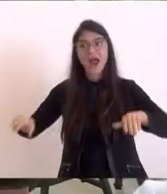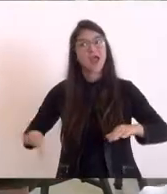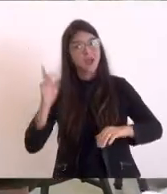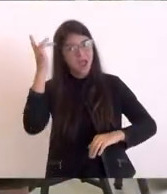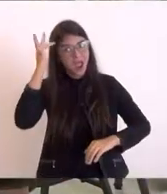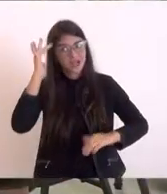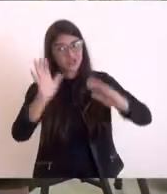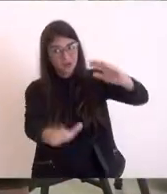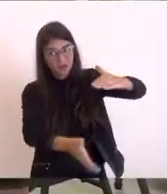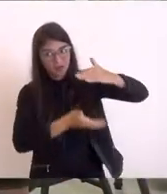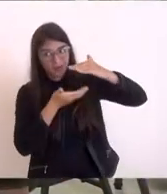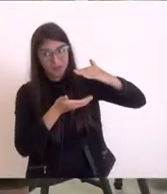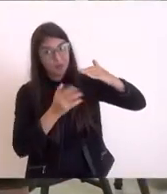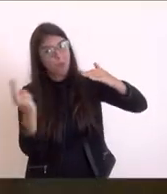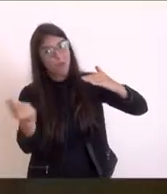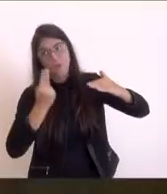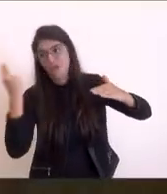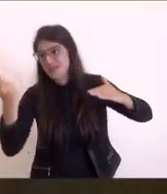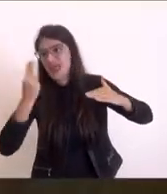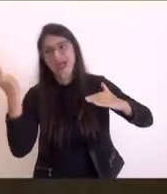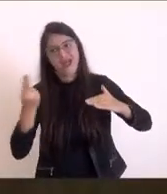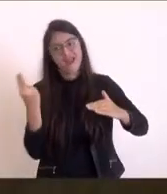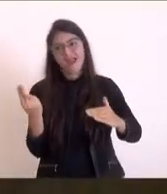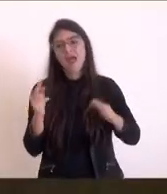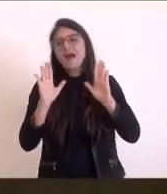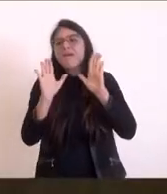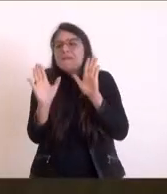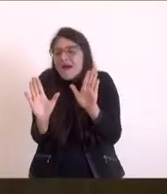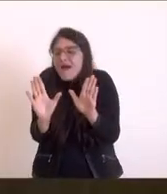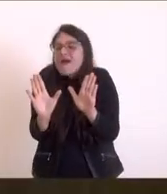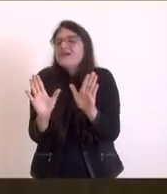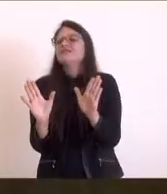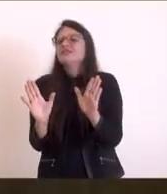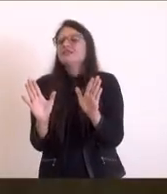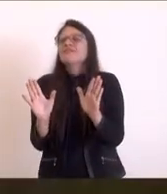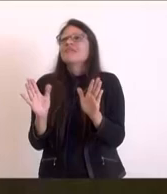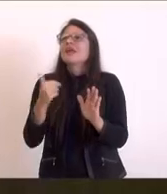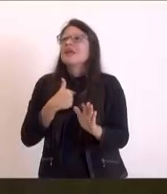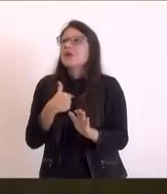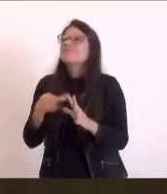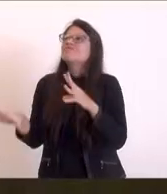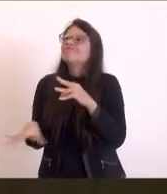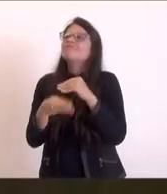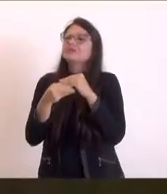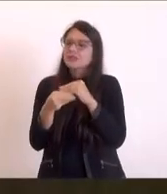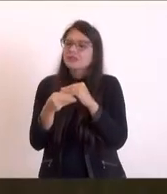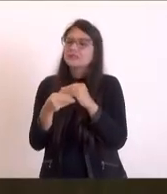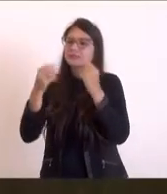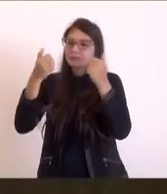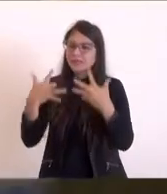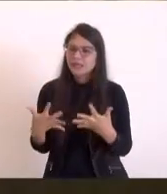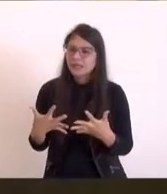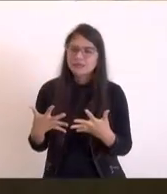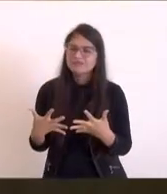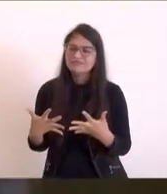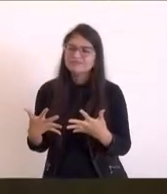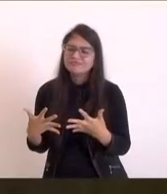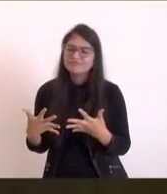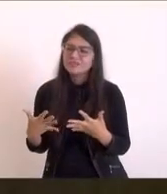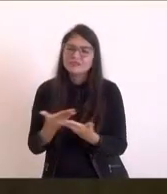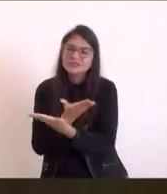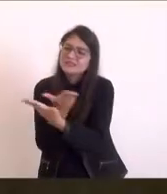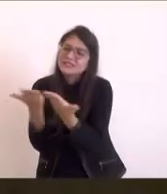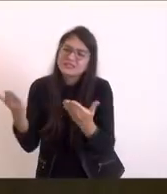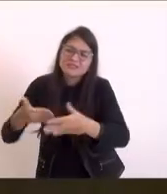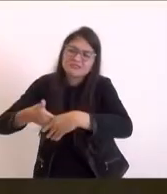soberano mas eu queria colocar mais um pontinho só antes de terminar antes de terminar e saudar a todos vocês desde todos